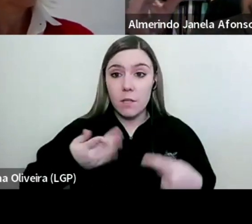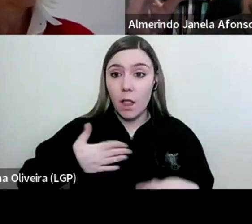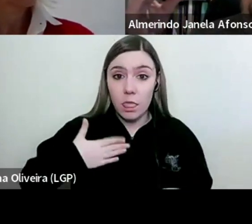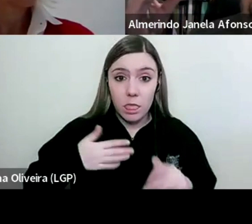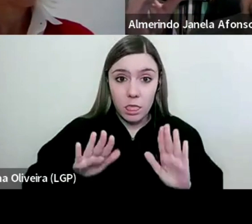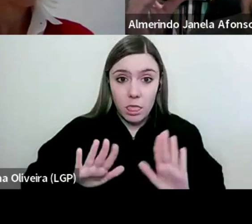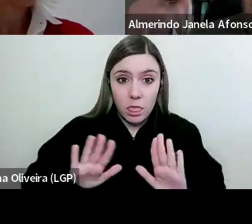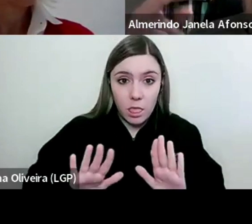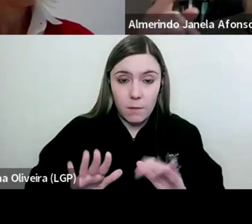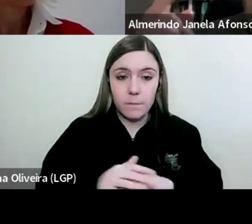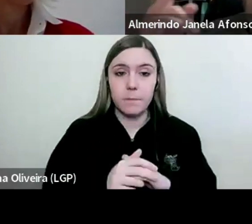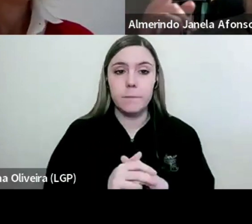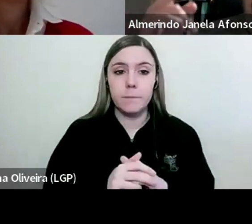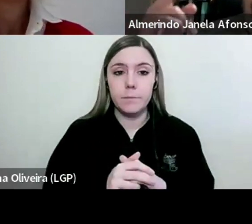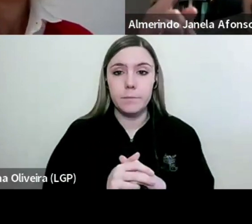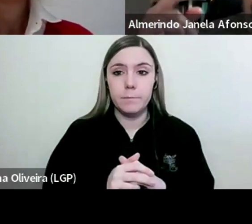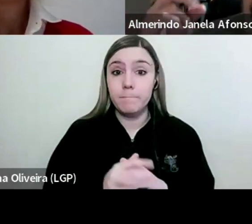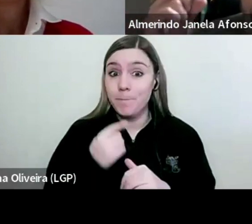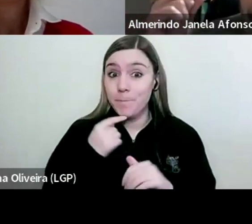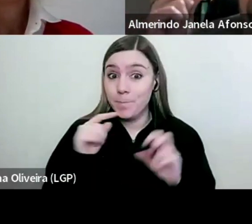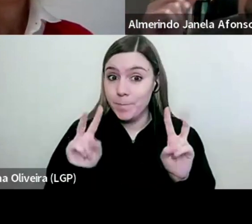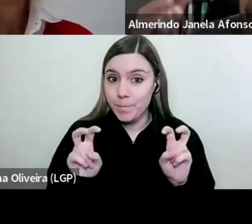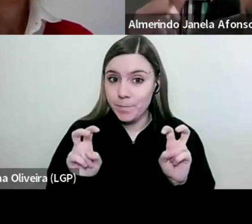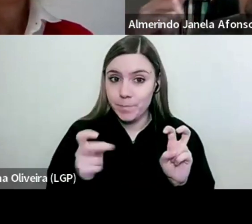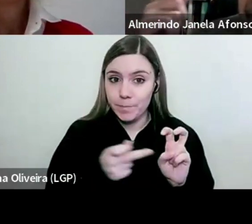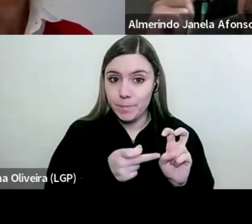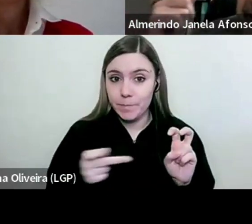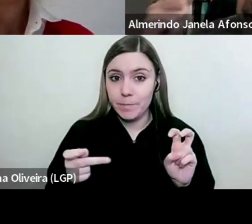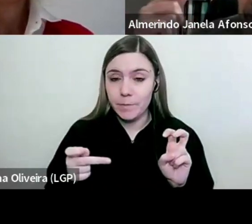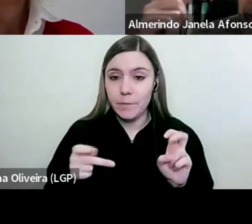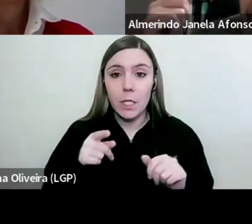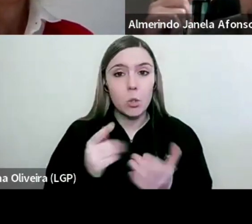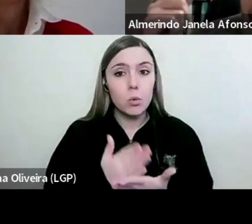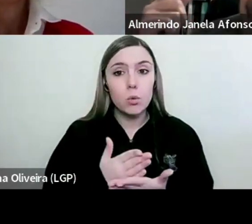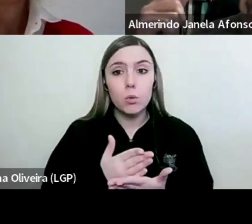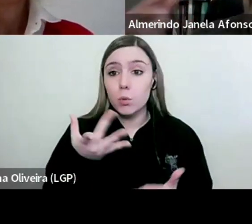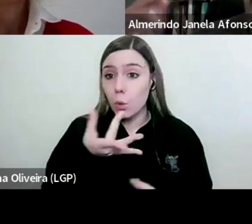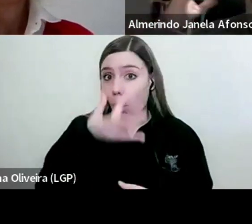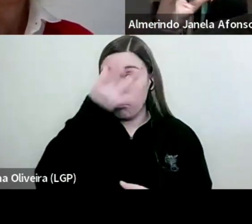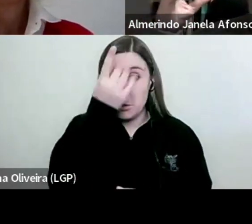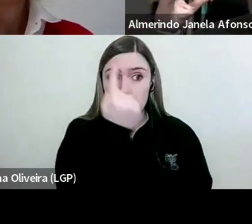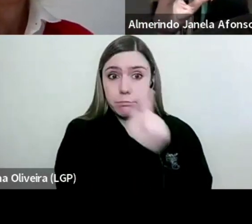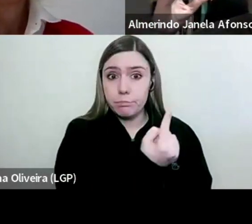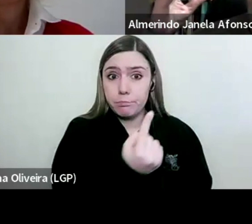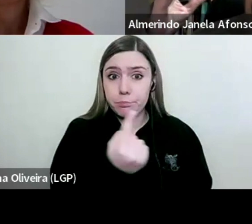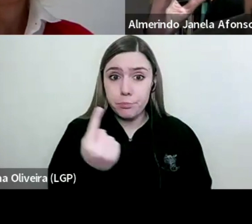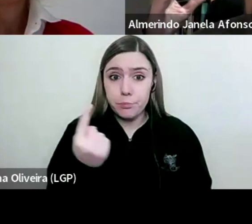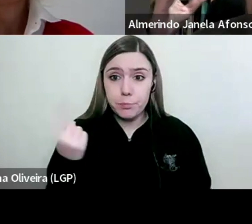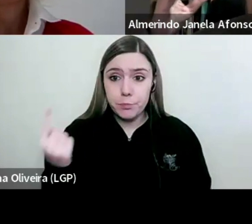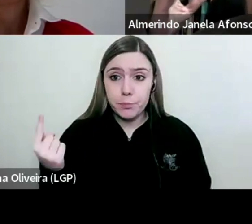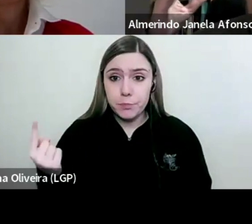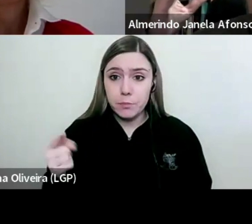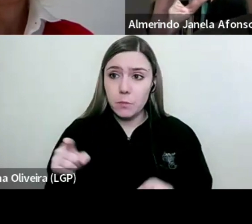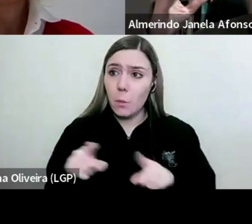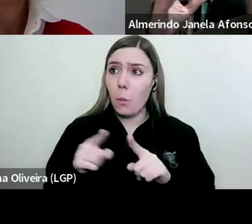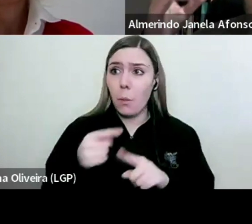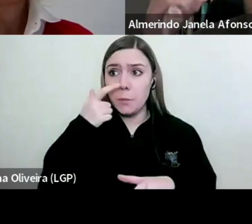cito, não passa de uma reação individualista e tipicamente burguesa.